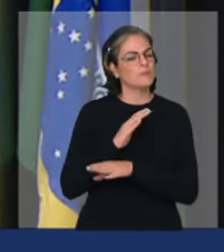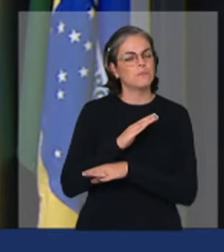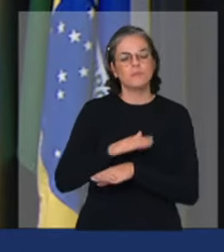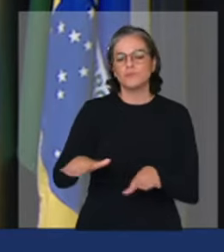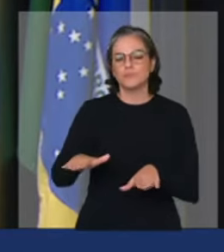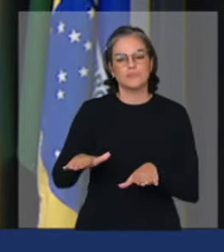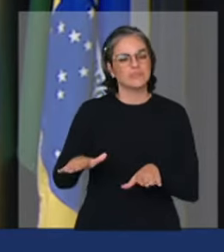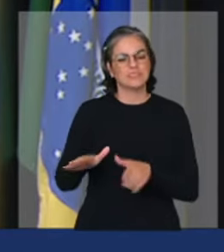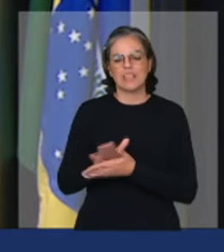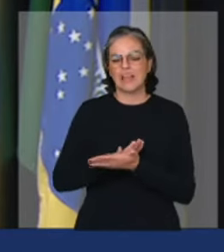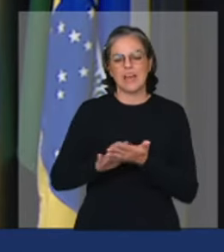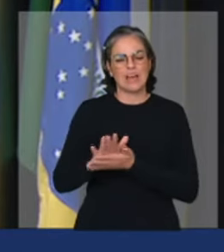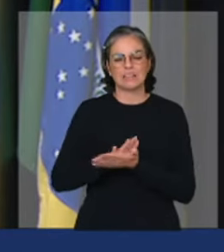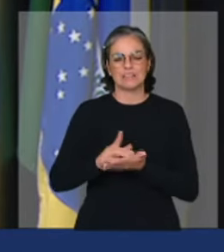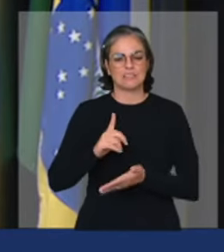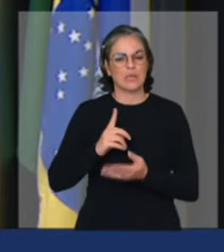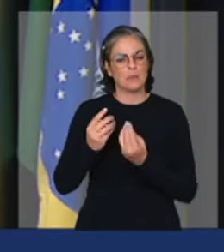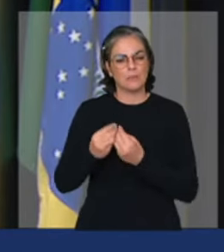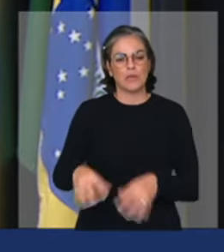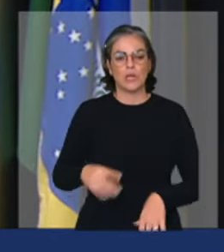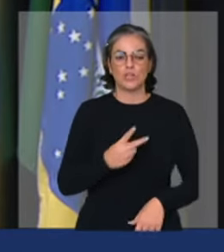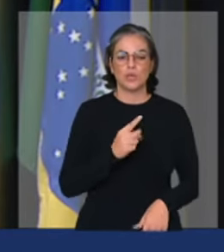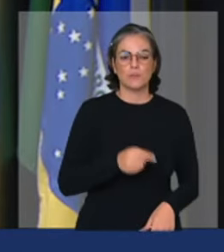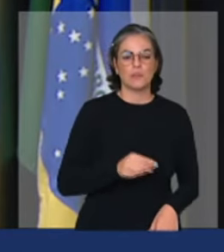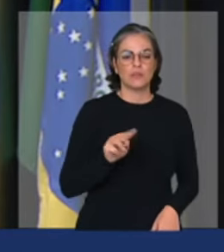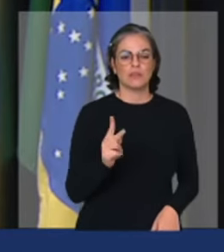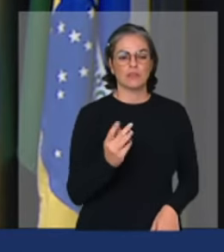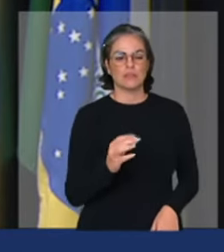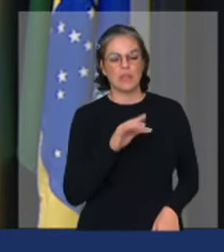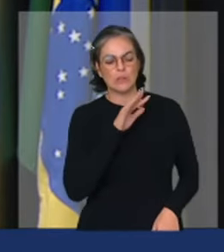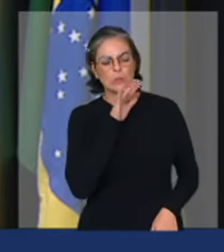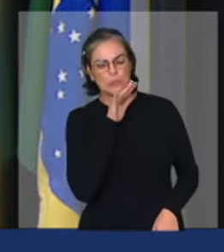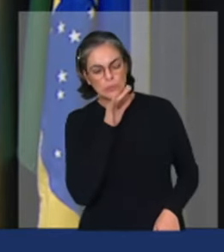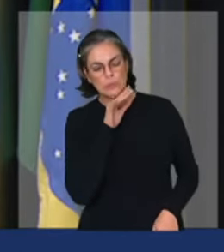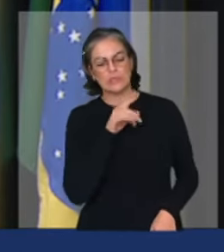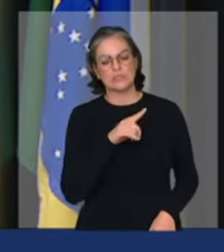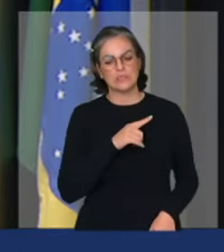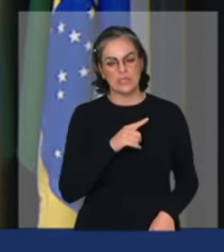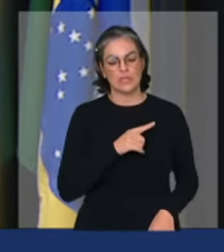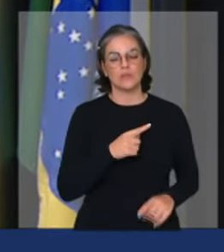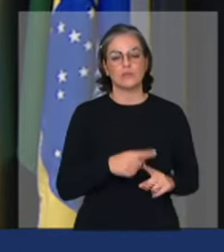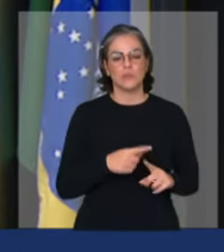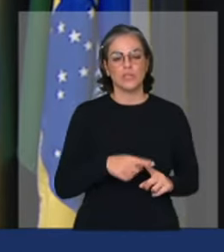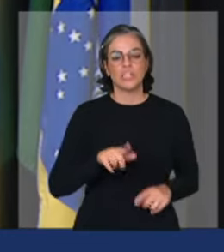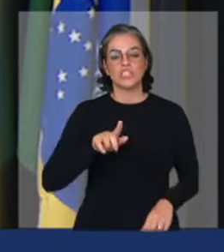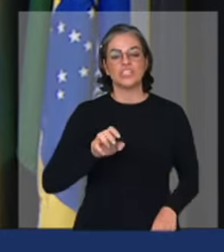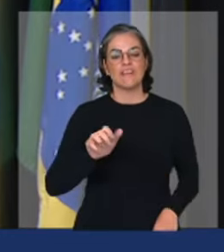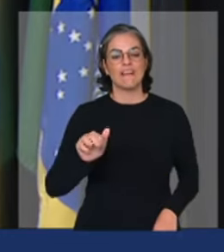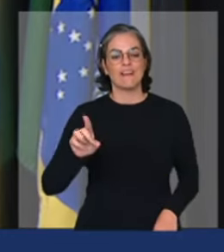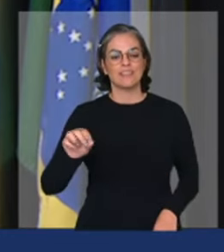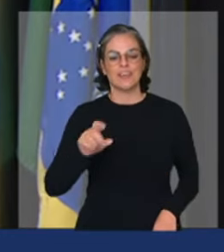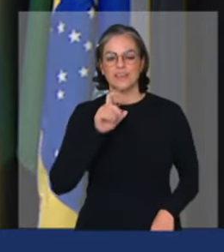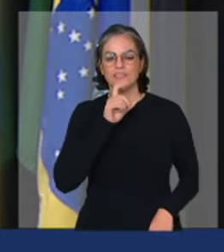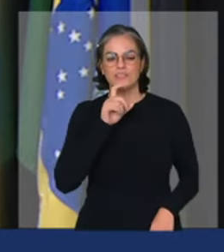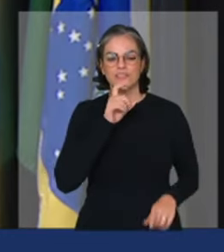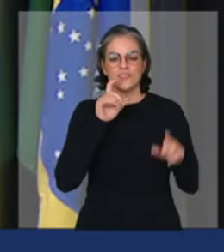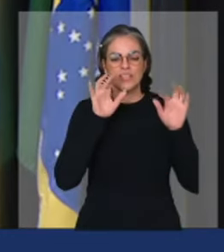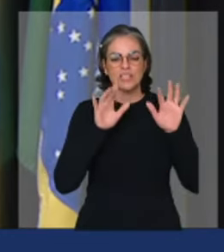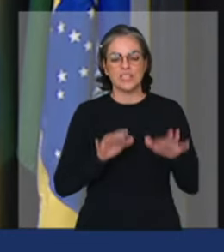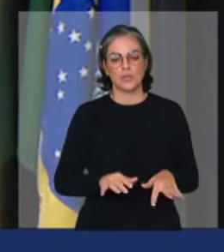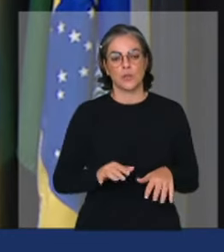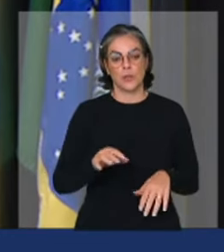outros 22 mil hectares classificados como os ruins devido às geadas as lavouras de milhos que já havia